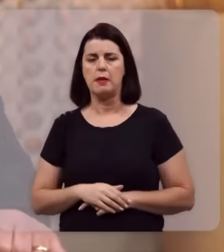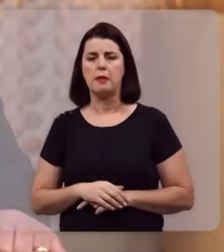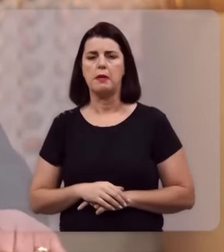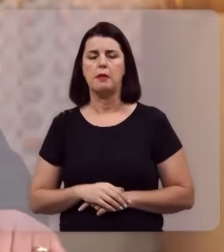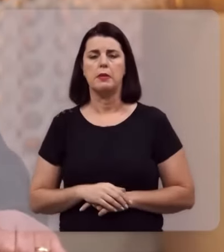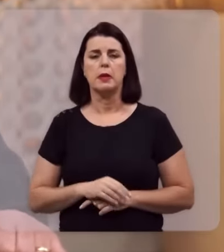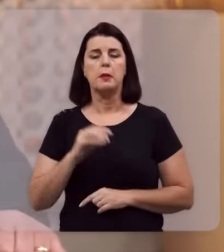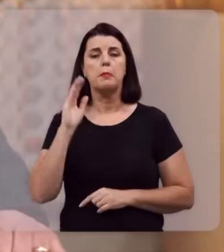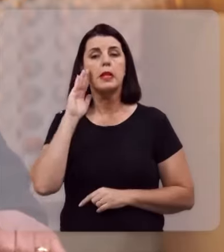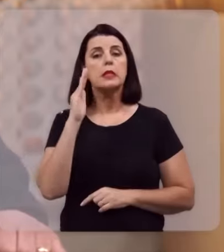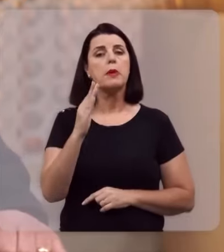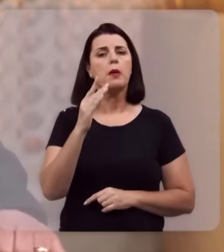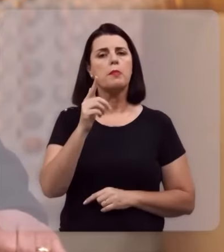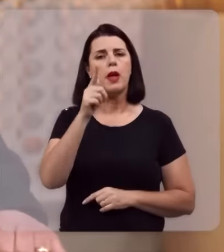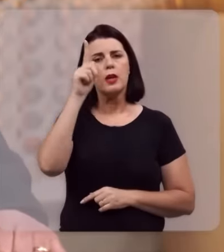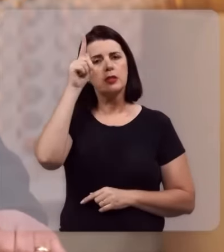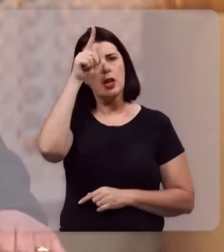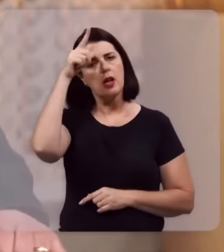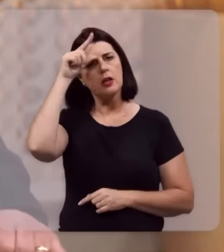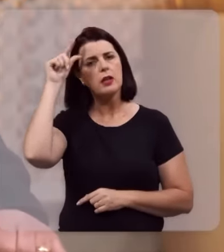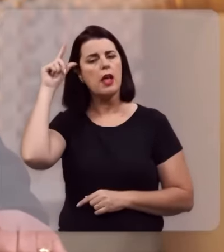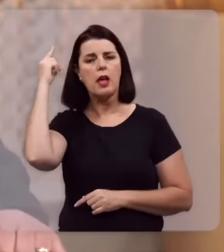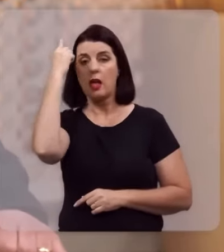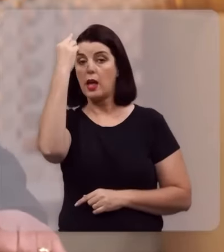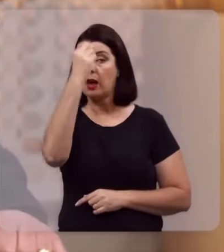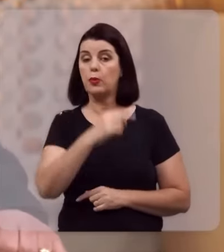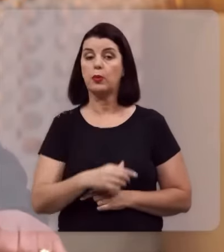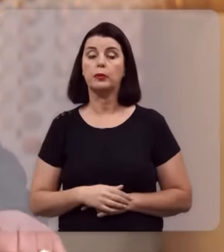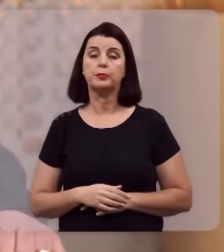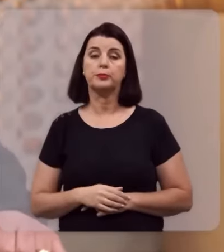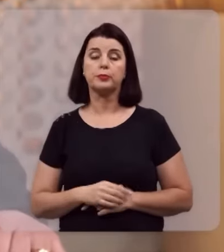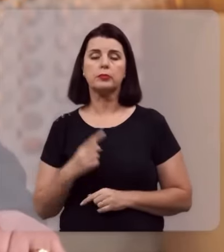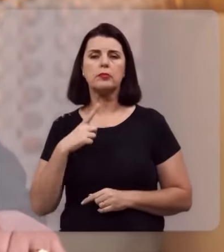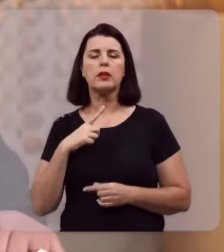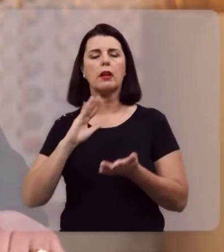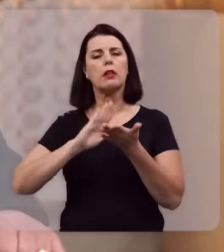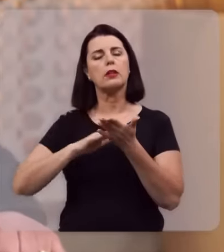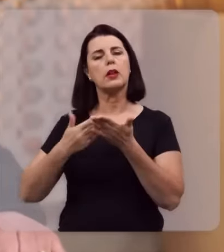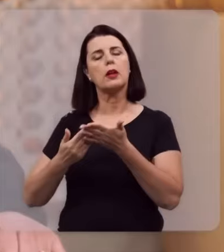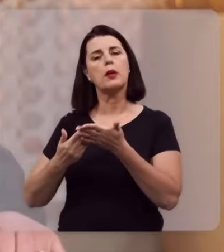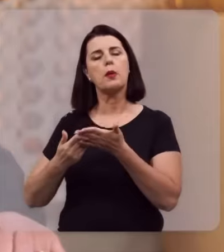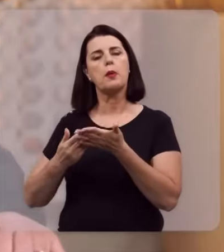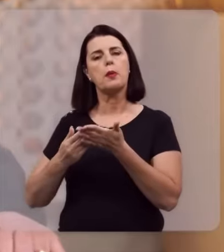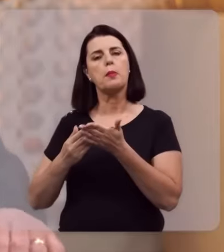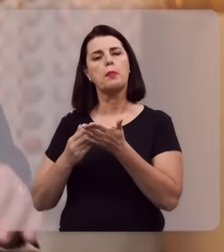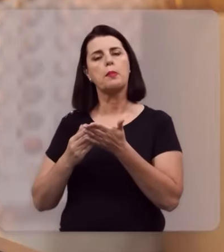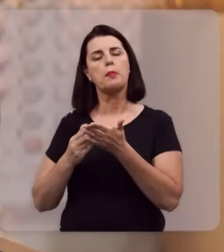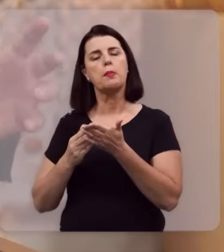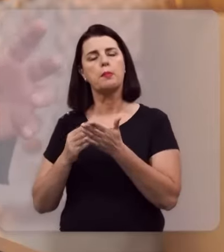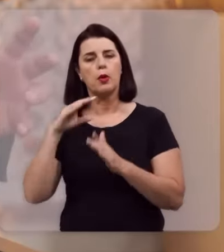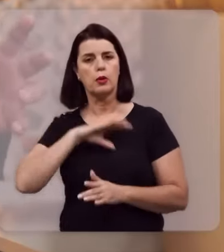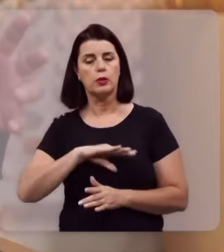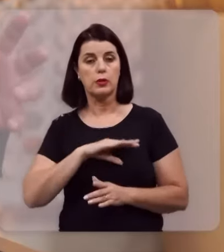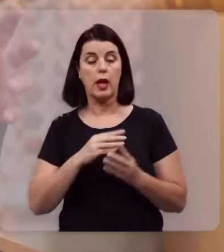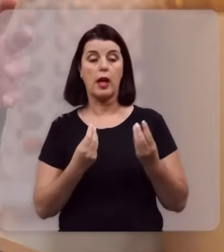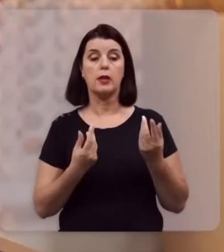especialmente no grego, língua original do Novo Testamento, que estão traduzidas para o português como princípio